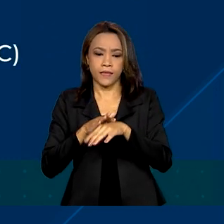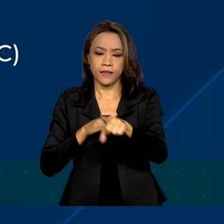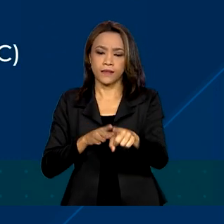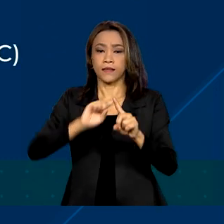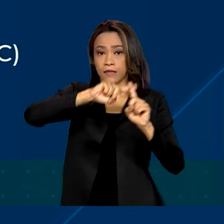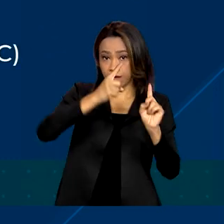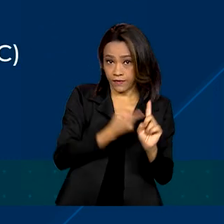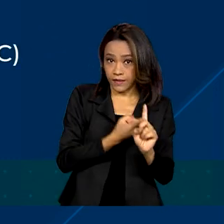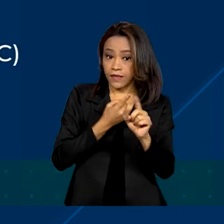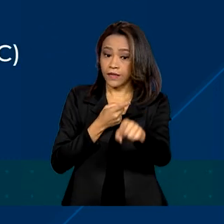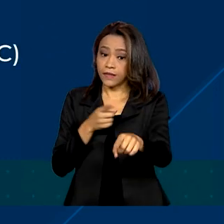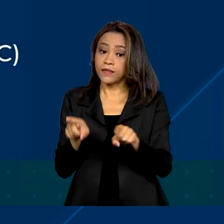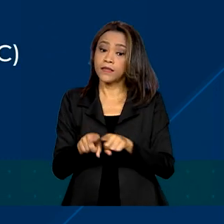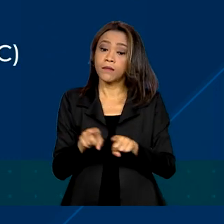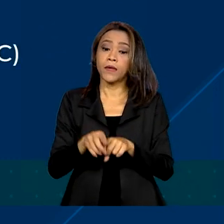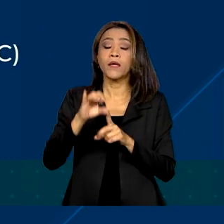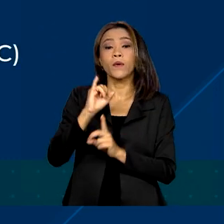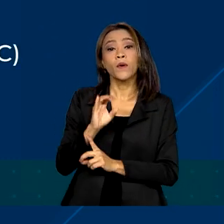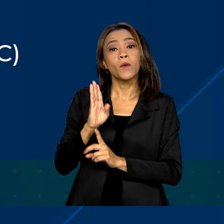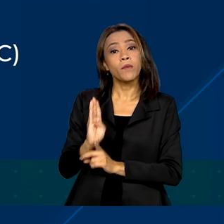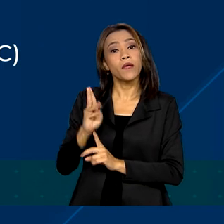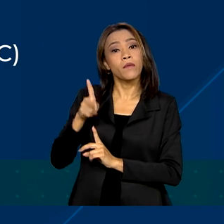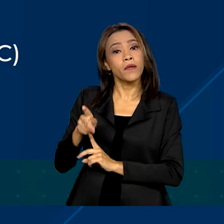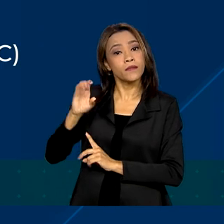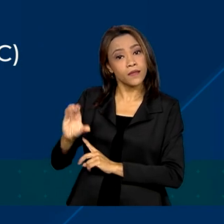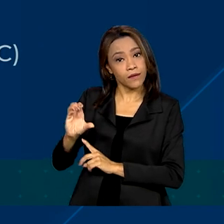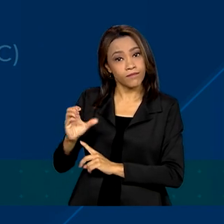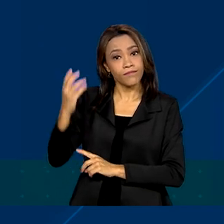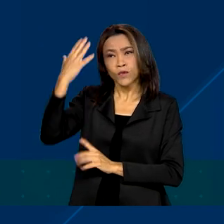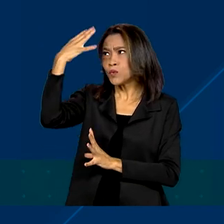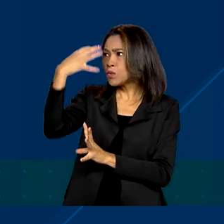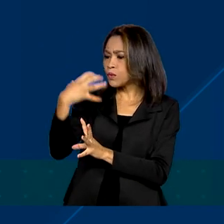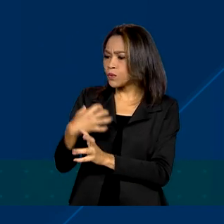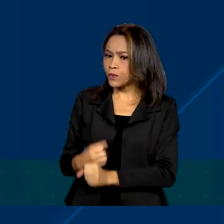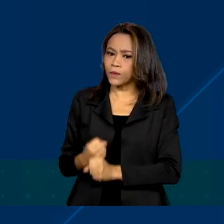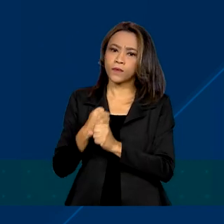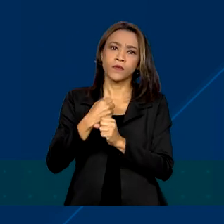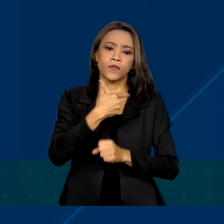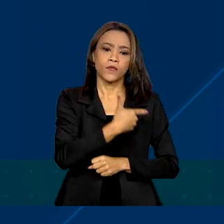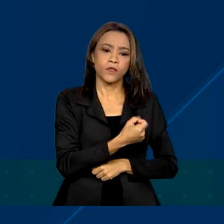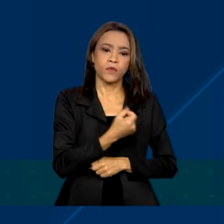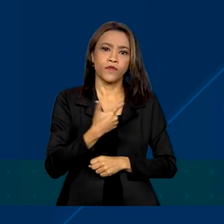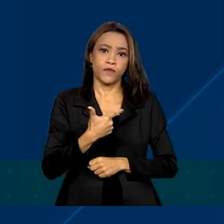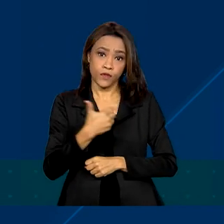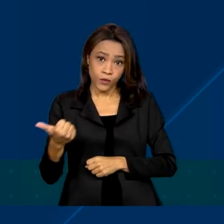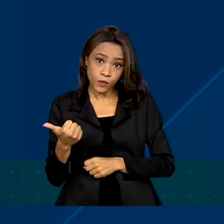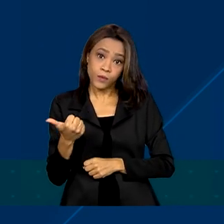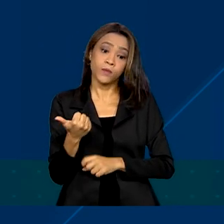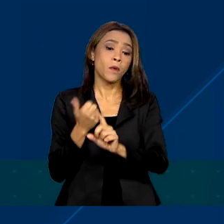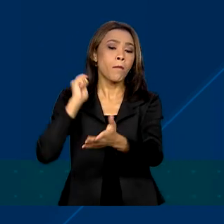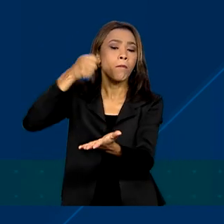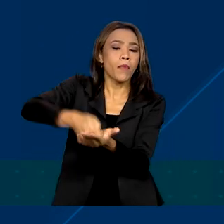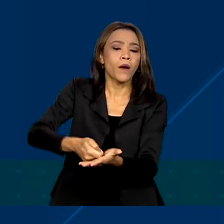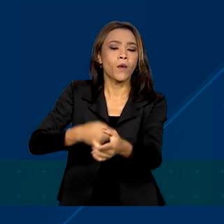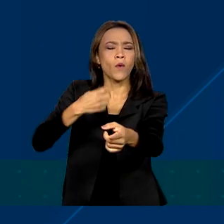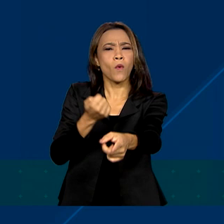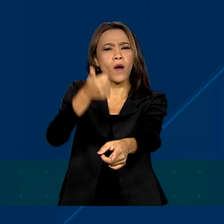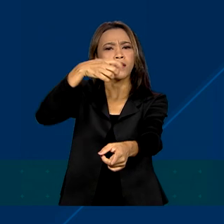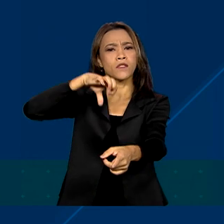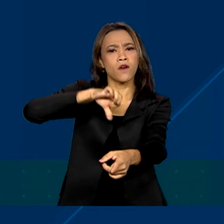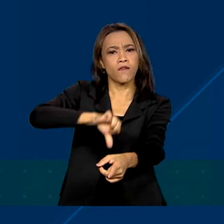benefício de prestação continuada, BPC. Ao todo, em 2021, a Previdência Social pagou quase